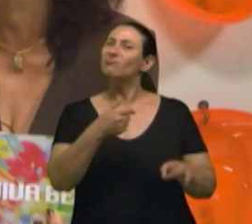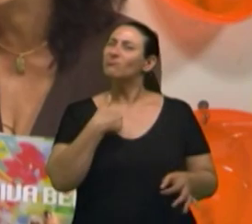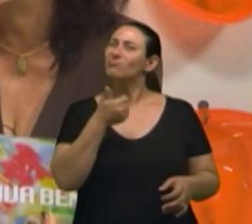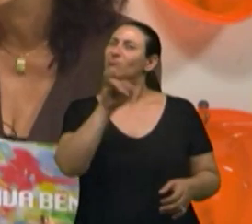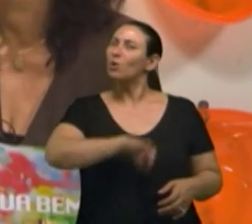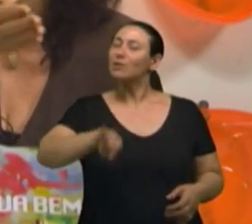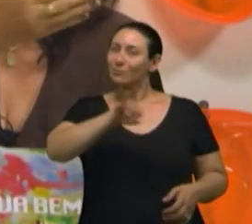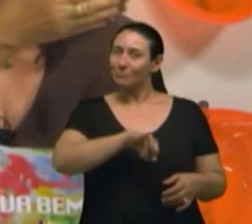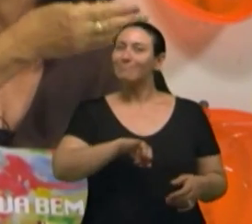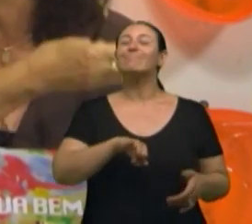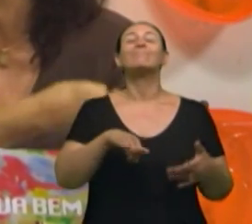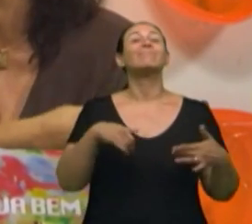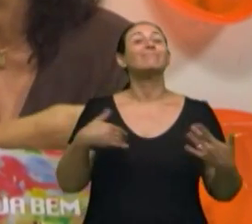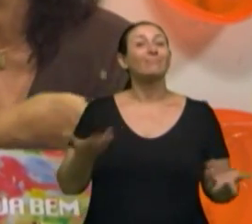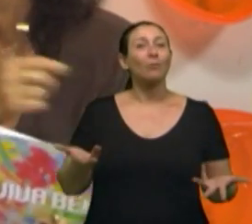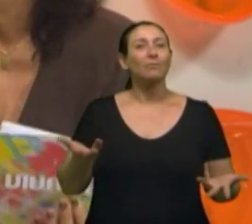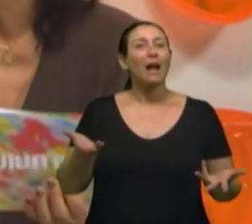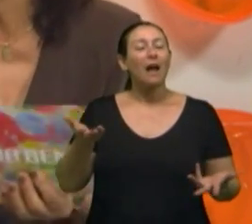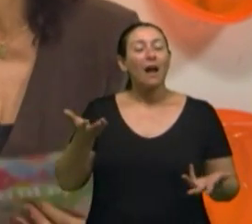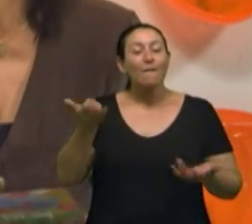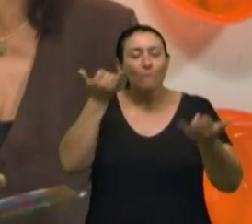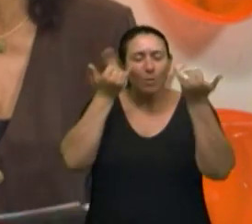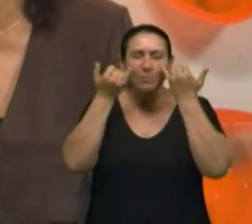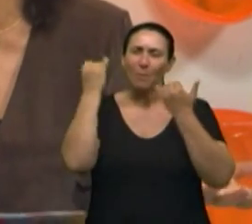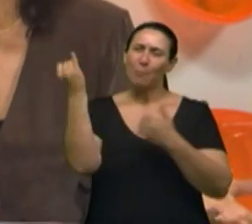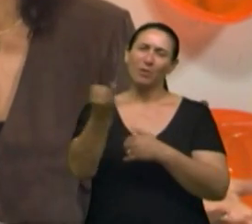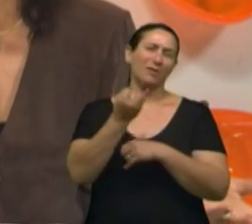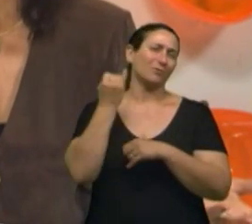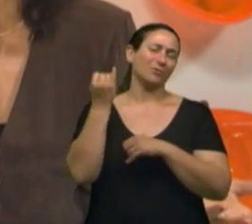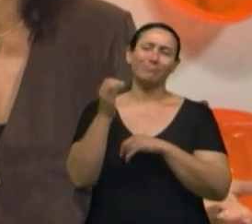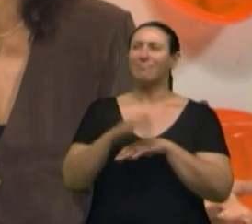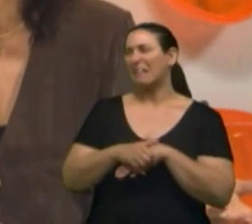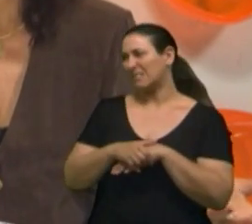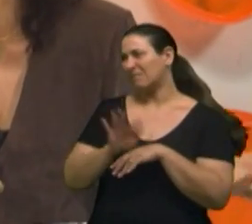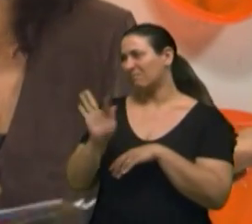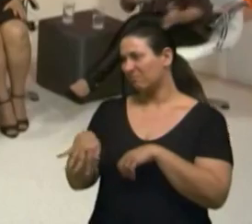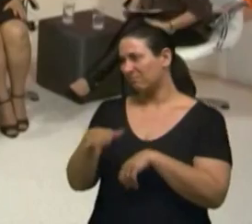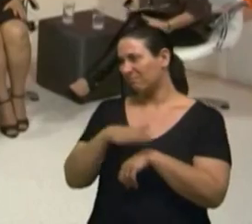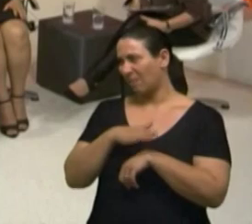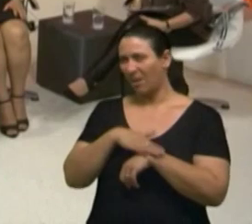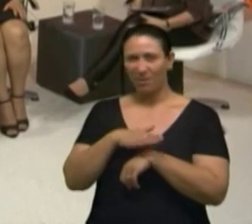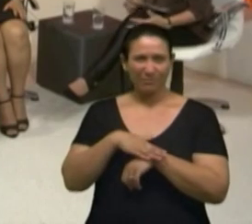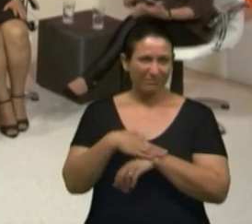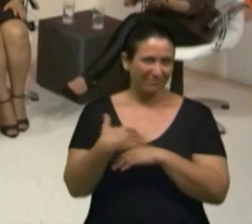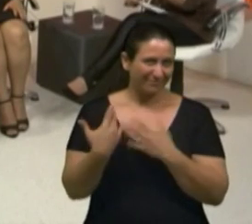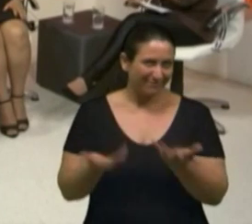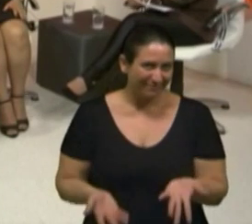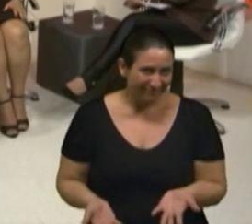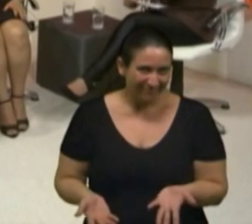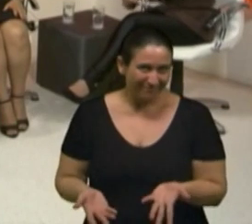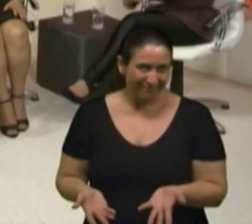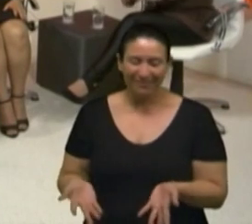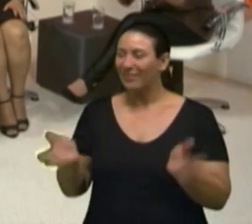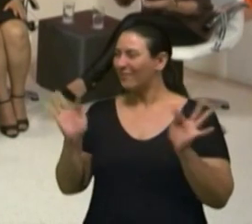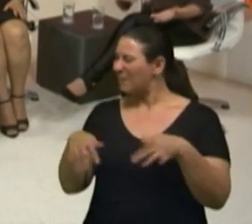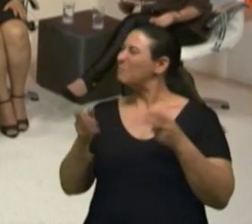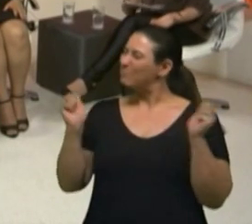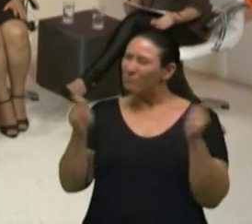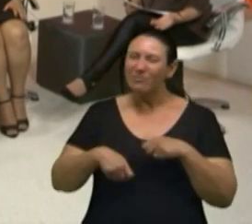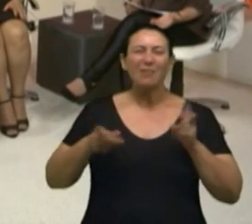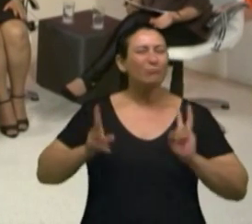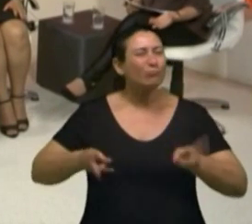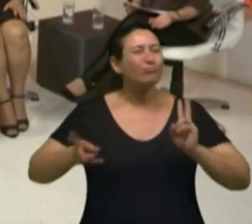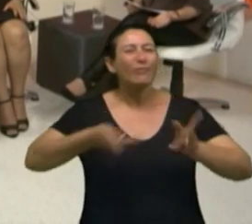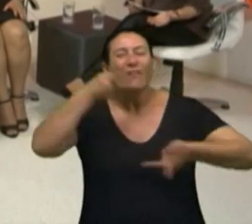vi como foi importante. Amadureceu a informação. Gurias, mas amadureceu o nosso tempo. Terminou! Que pena. A gente podia ainda falar